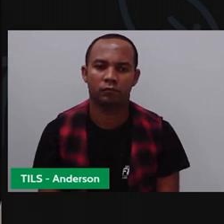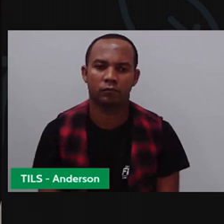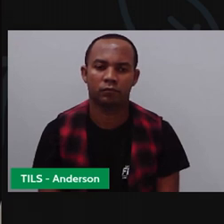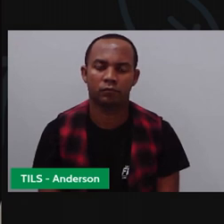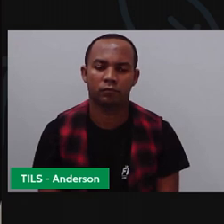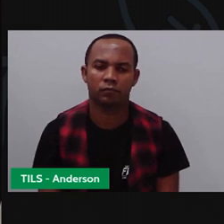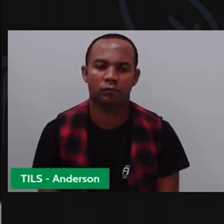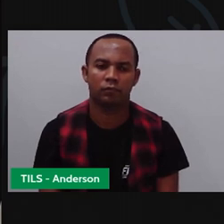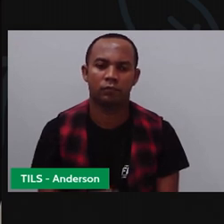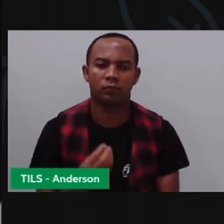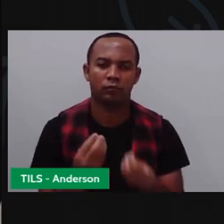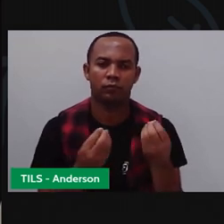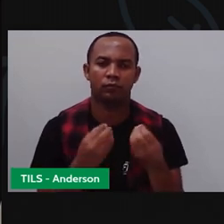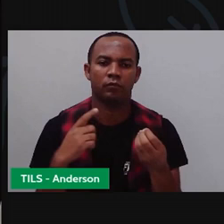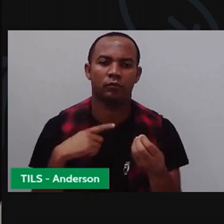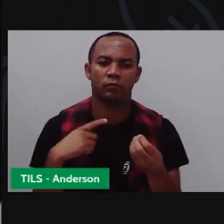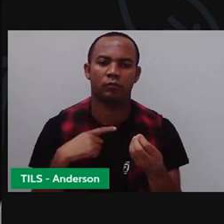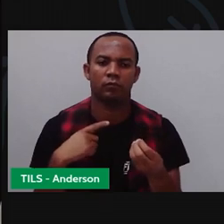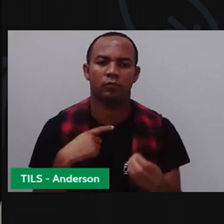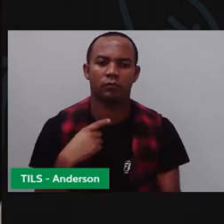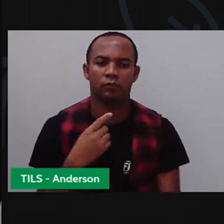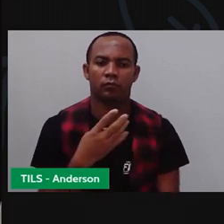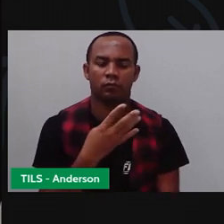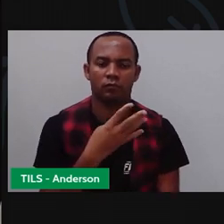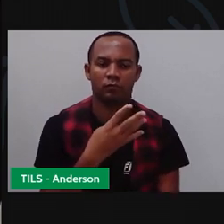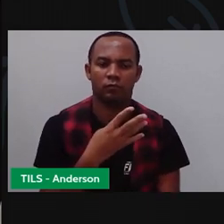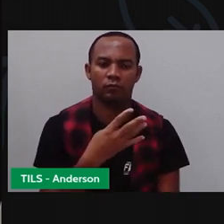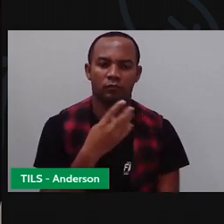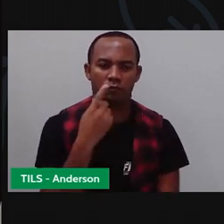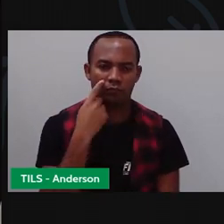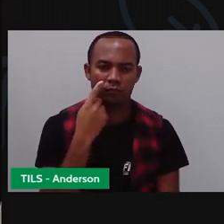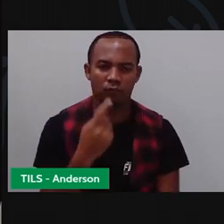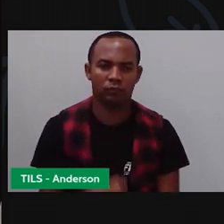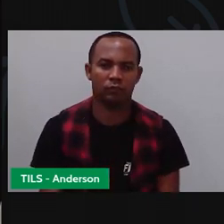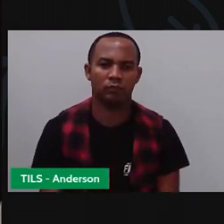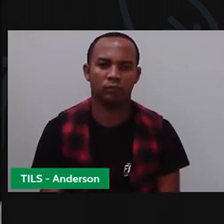Vamos lá. Aqui eu tenho quanto? Ó, peguei o preto de novo.